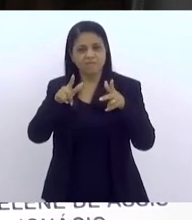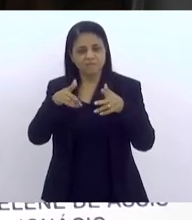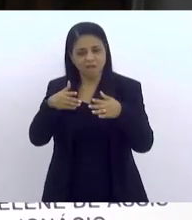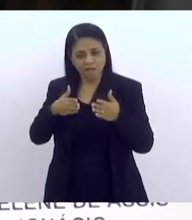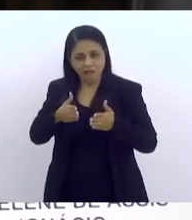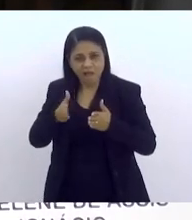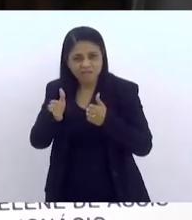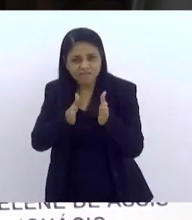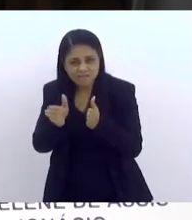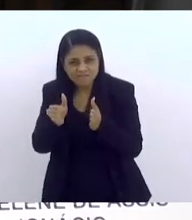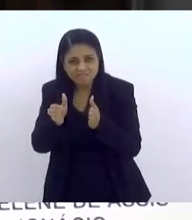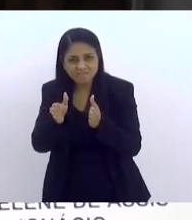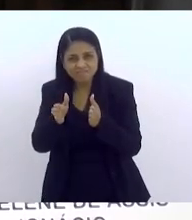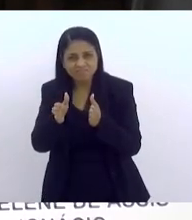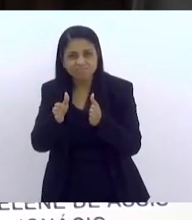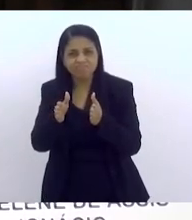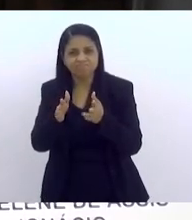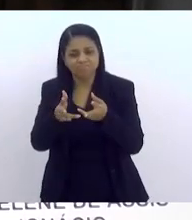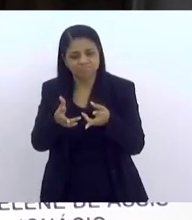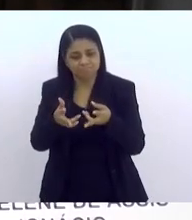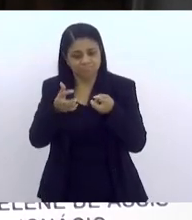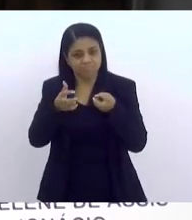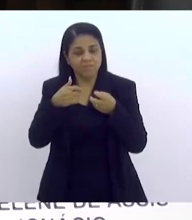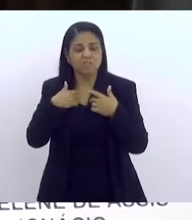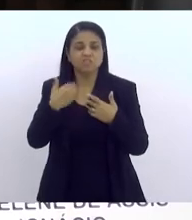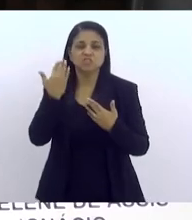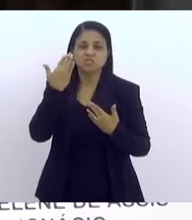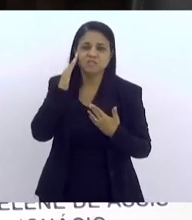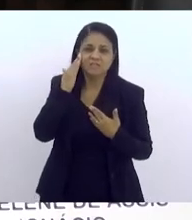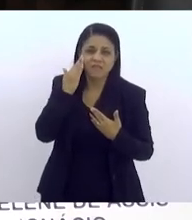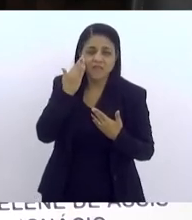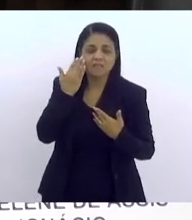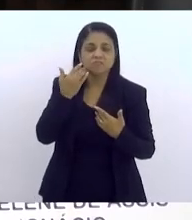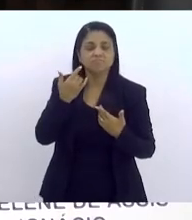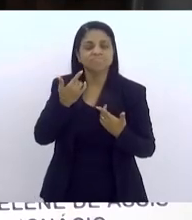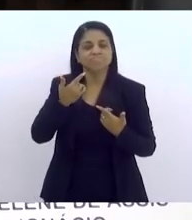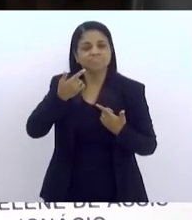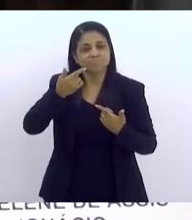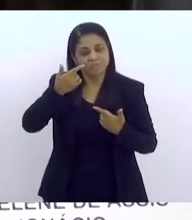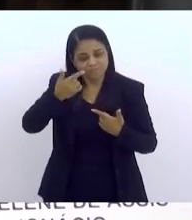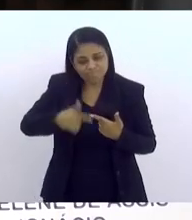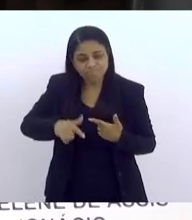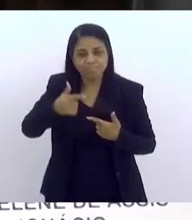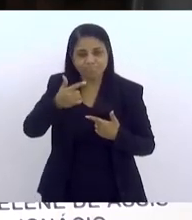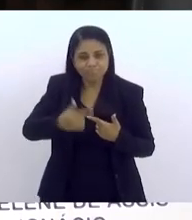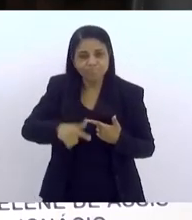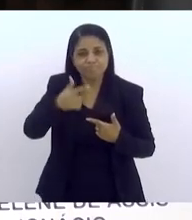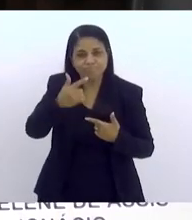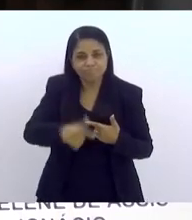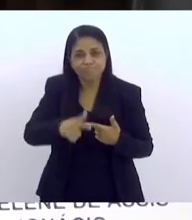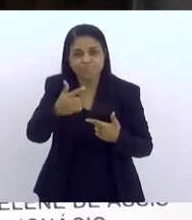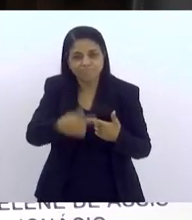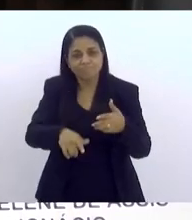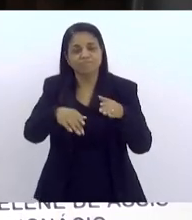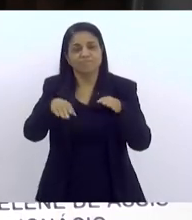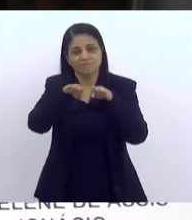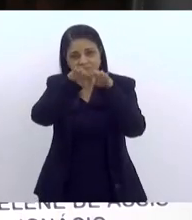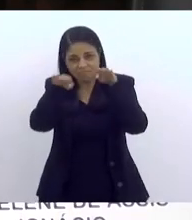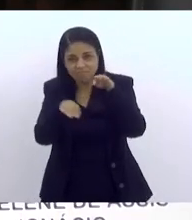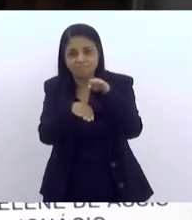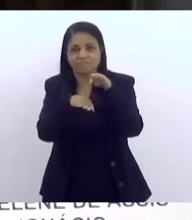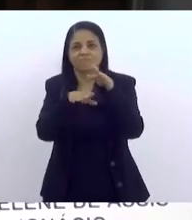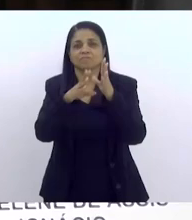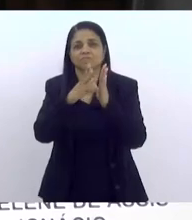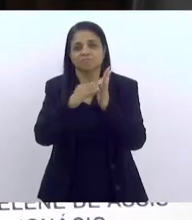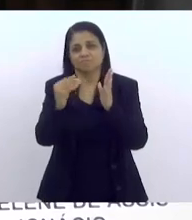a gente vai tendendo a reproduzir e a perpetuar as desigualdades. Eu trouxe um vídeo,